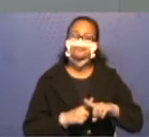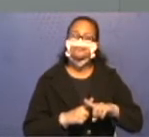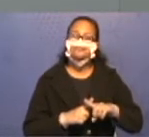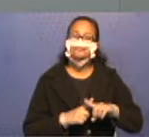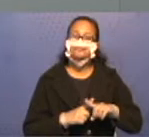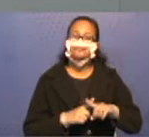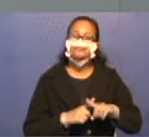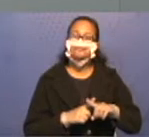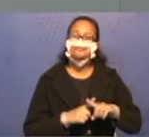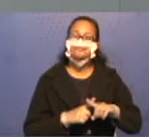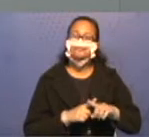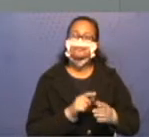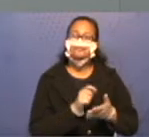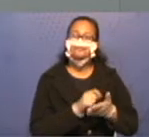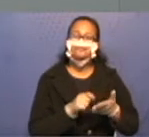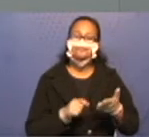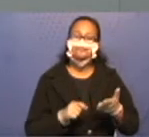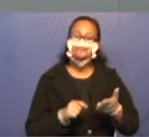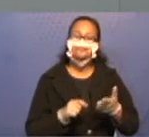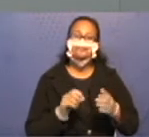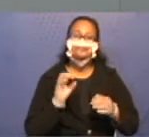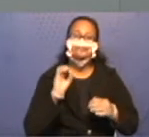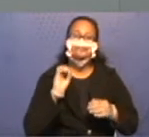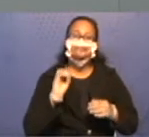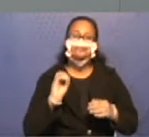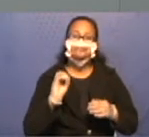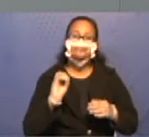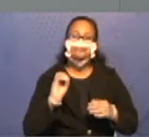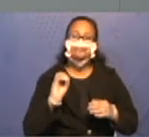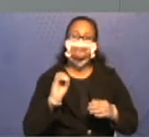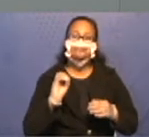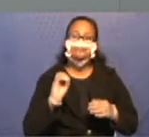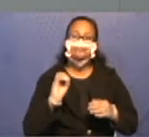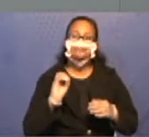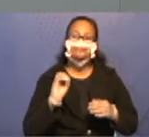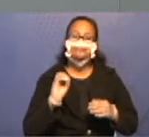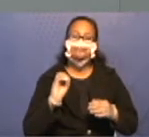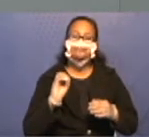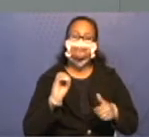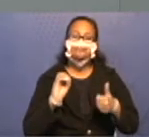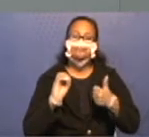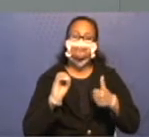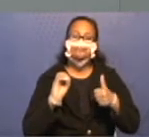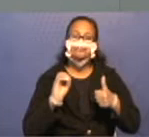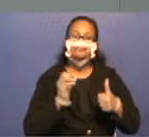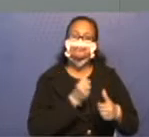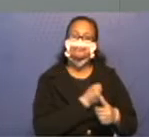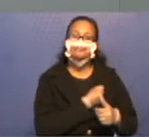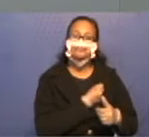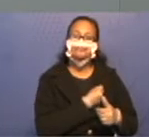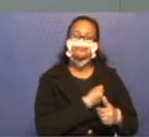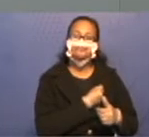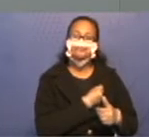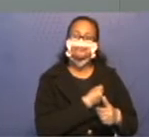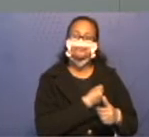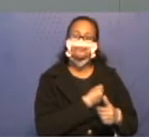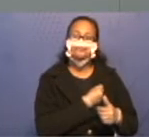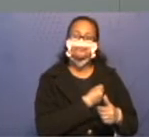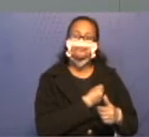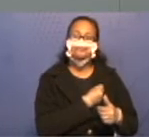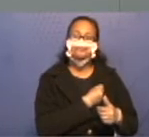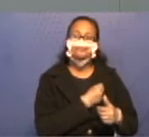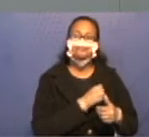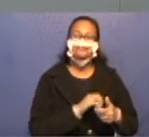completar o zero no primeiro número. Vamos lá?